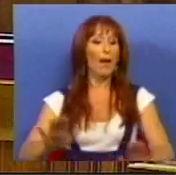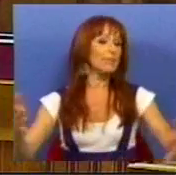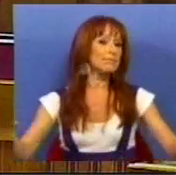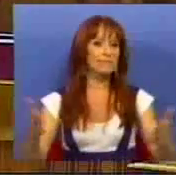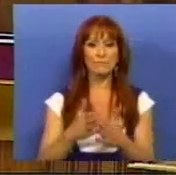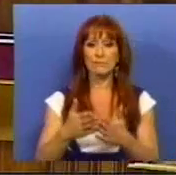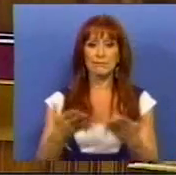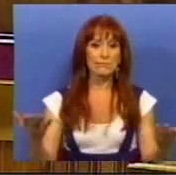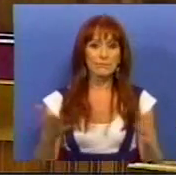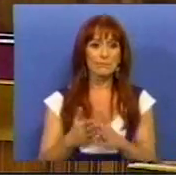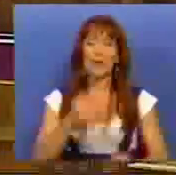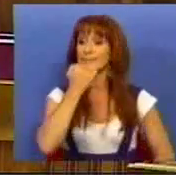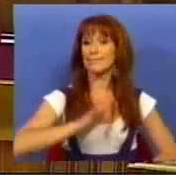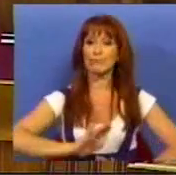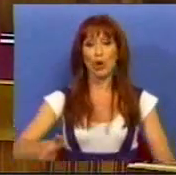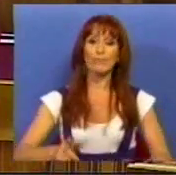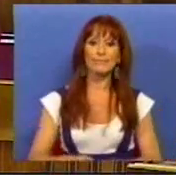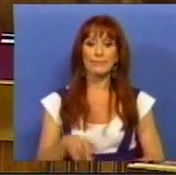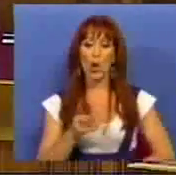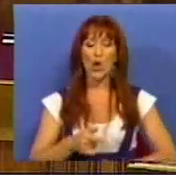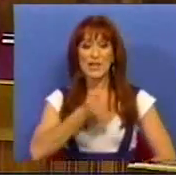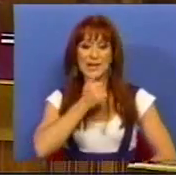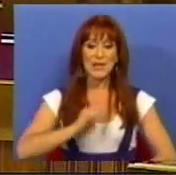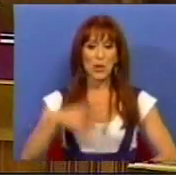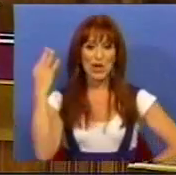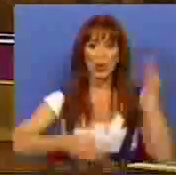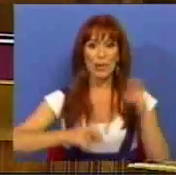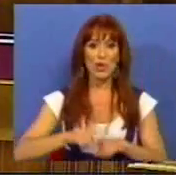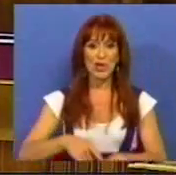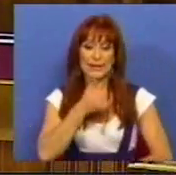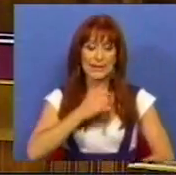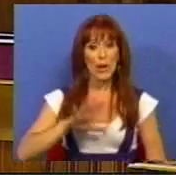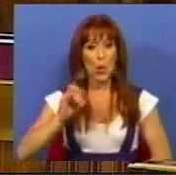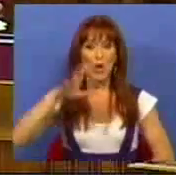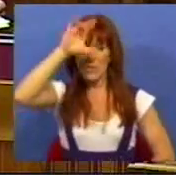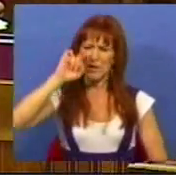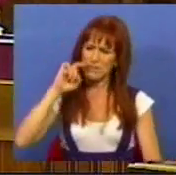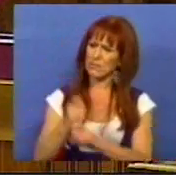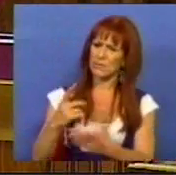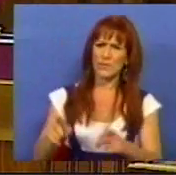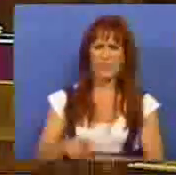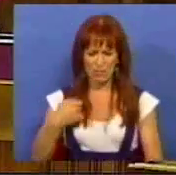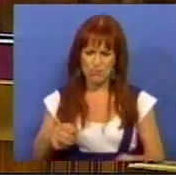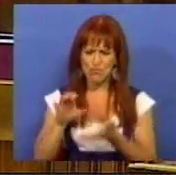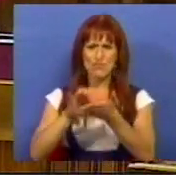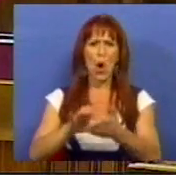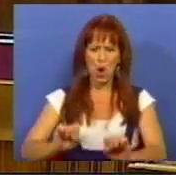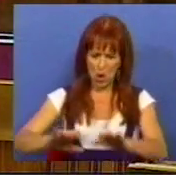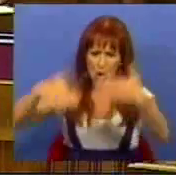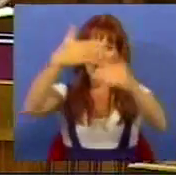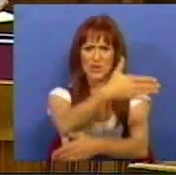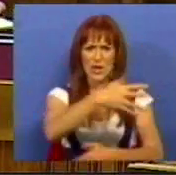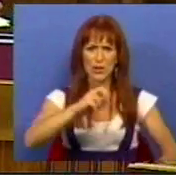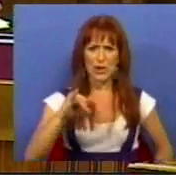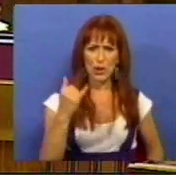satisfeito com aquilo que é decisão do Tribunal Arbitral, quando o Governo tinha exigido uma indemnização inicial de